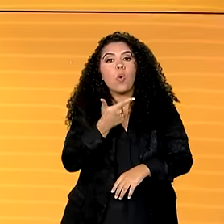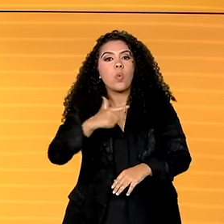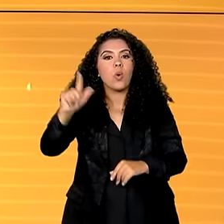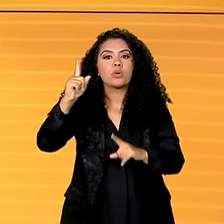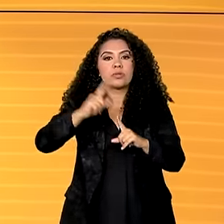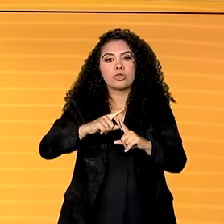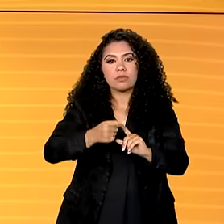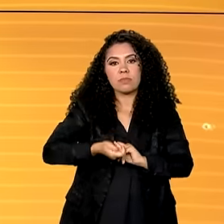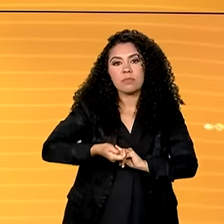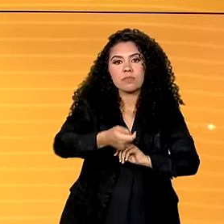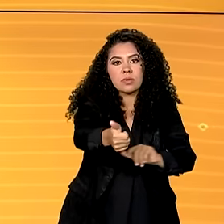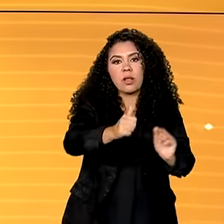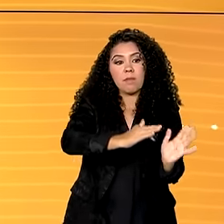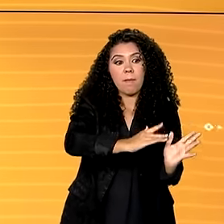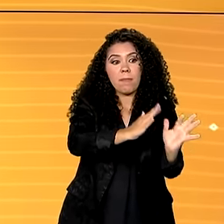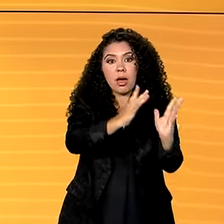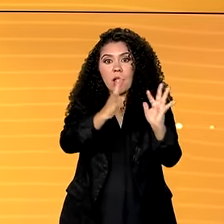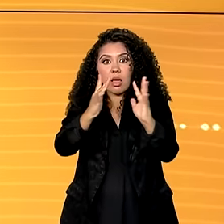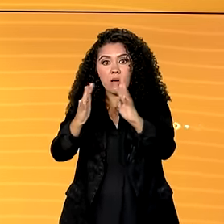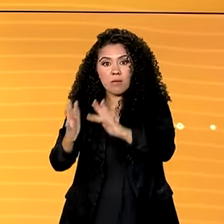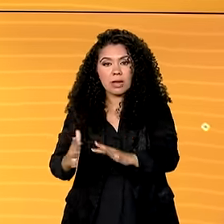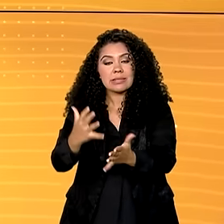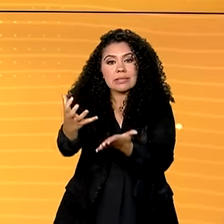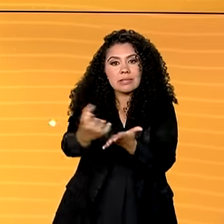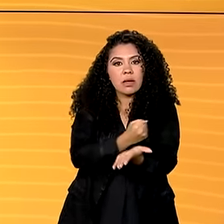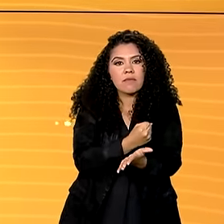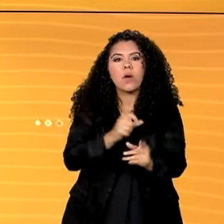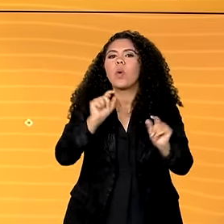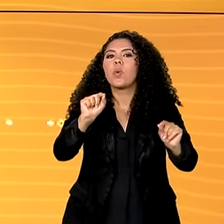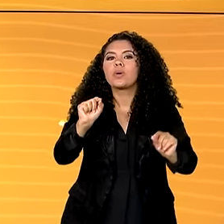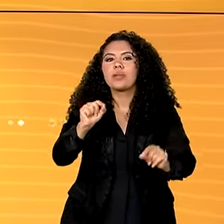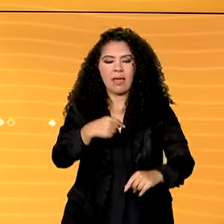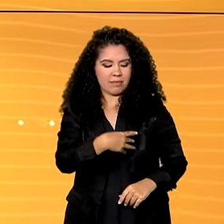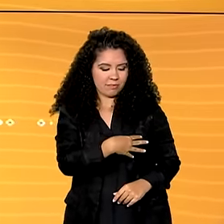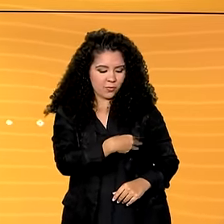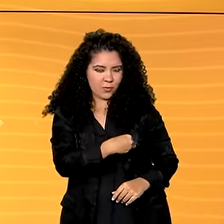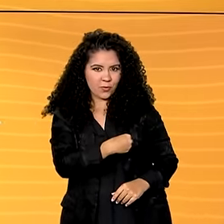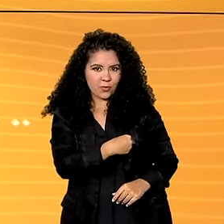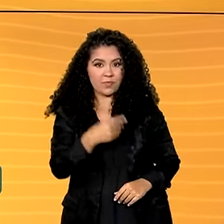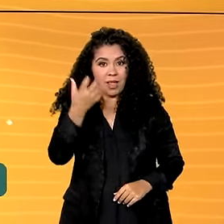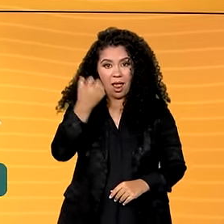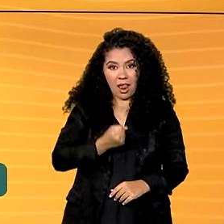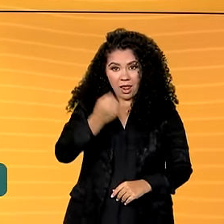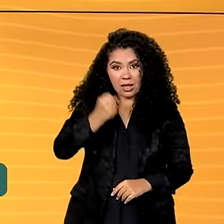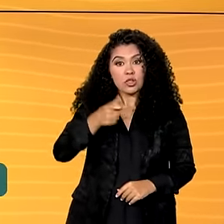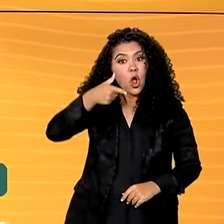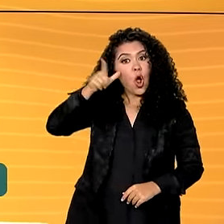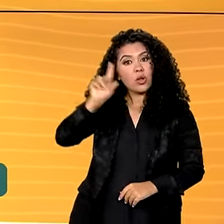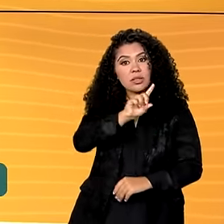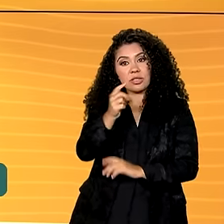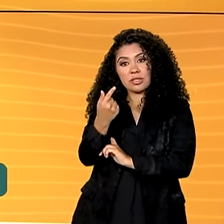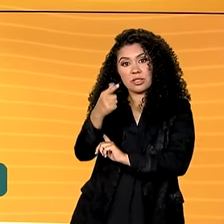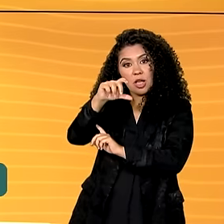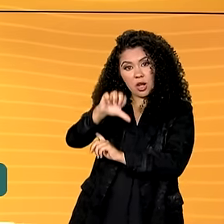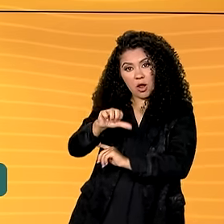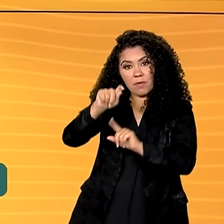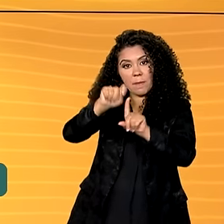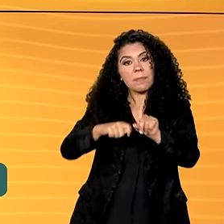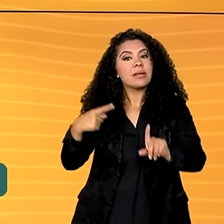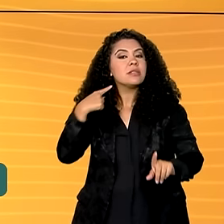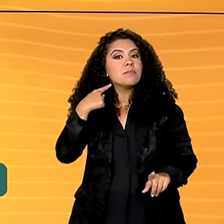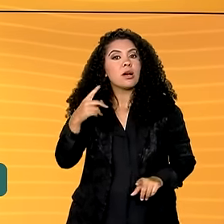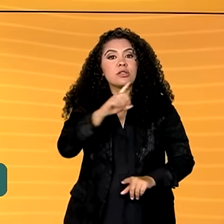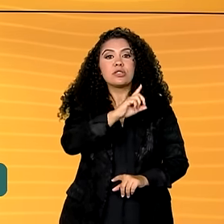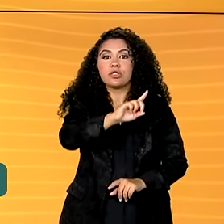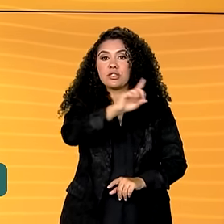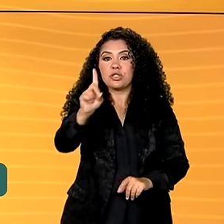ser feita o ano inteiro e salvar vidas. É o leite materno. Ontem, 19 de maio, foi o dia nacional e mundial deste